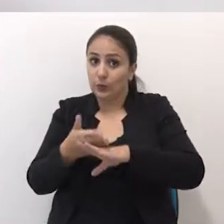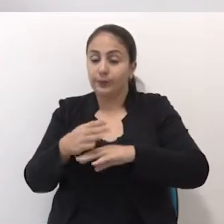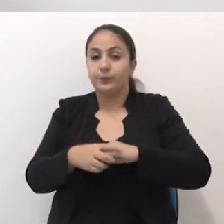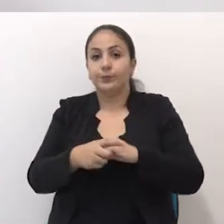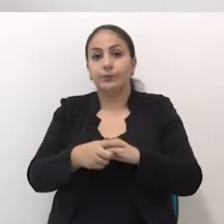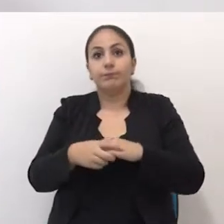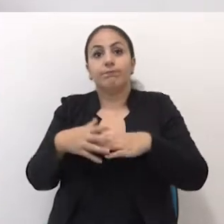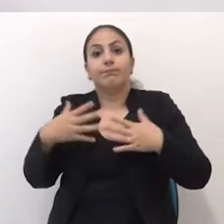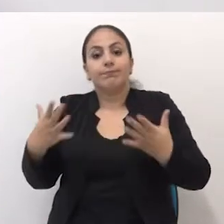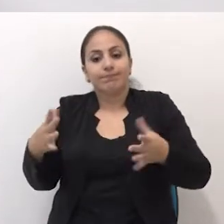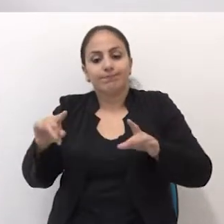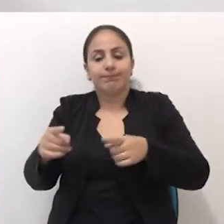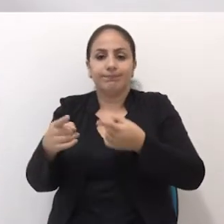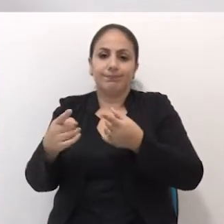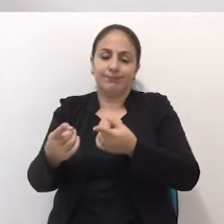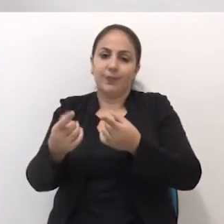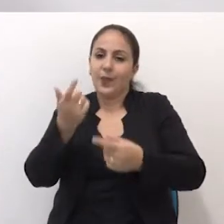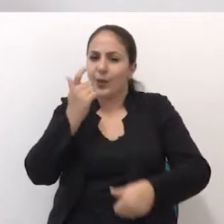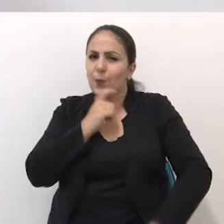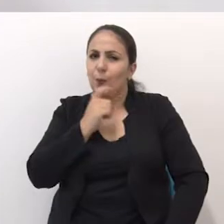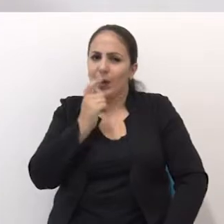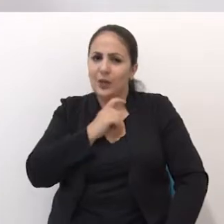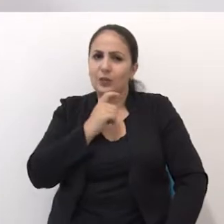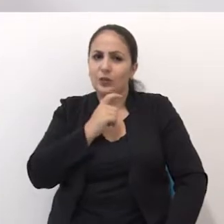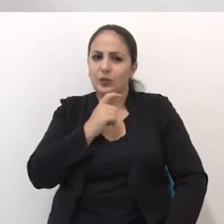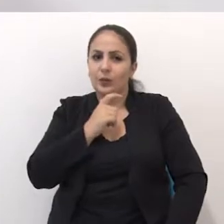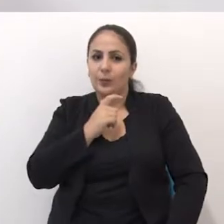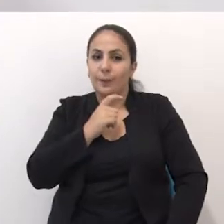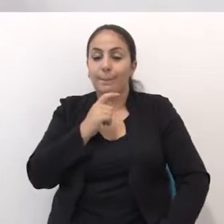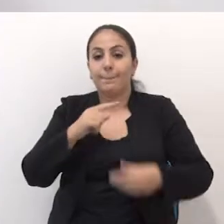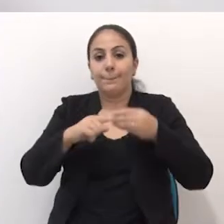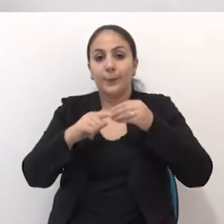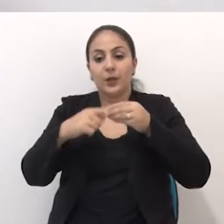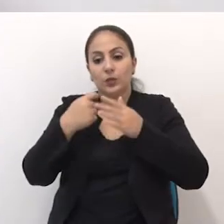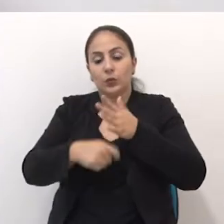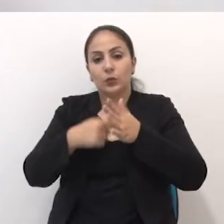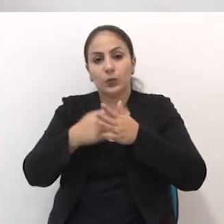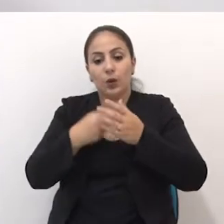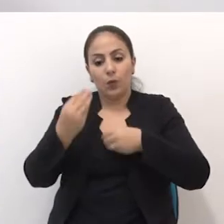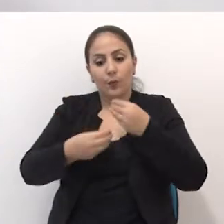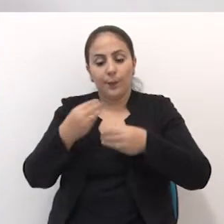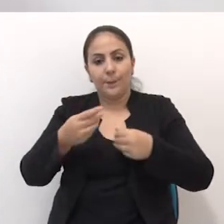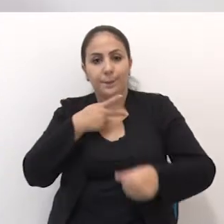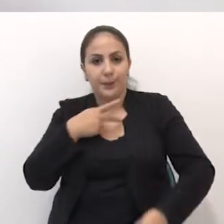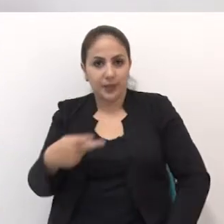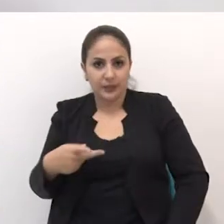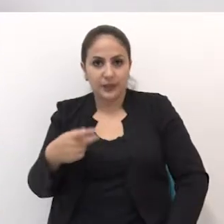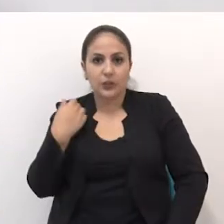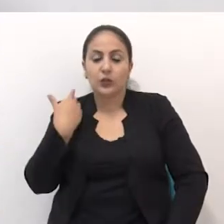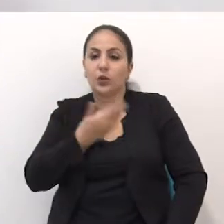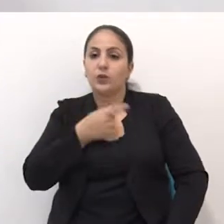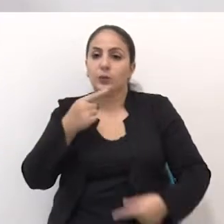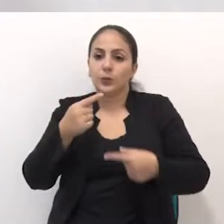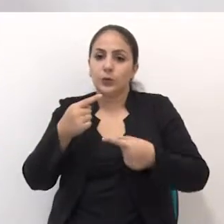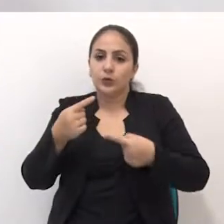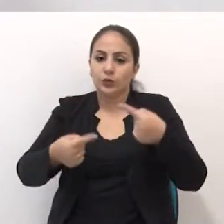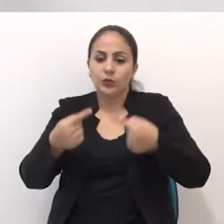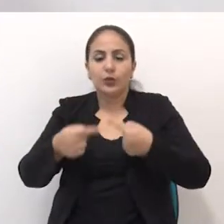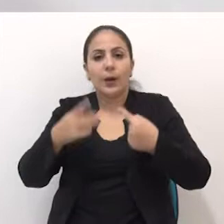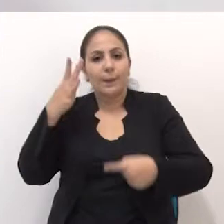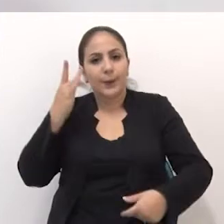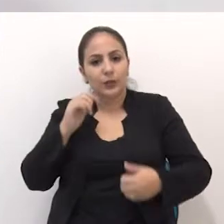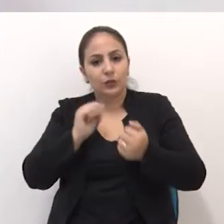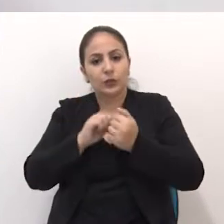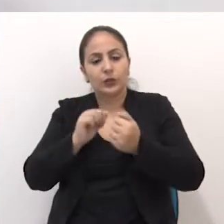Esse é o grande desafio. Acho que é uma das bandeiras que a gente tem aí como presidente. Vamos discutir amanhã com a mesa